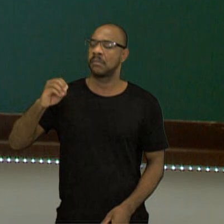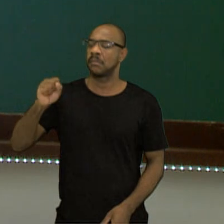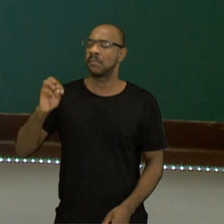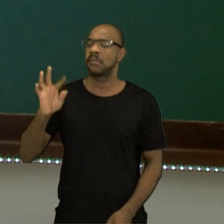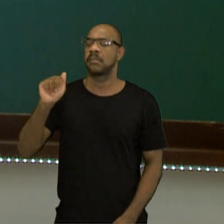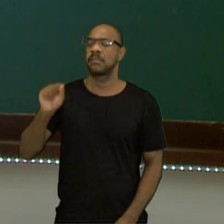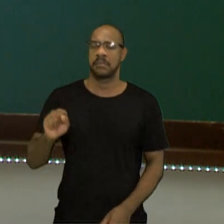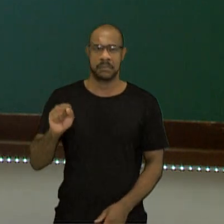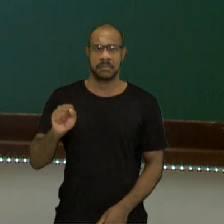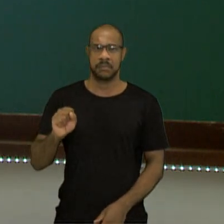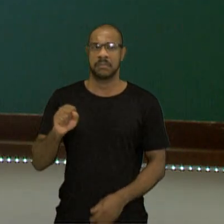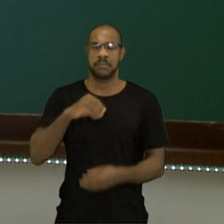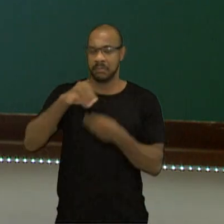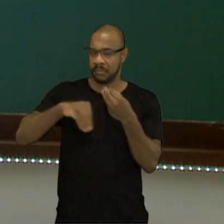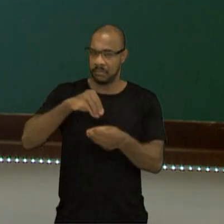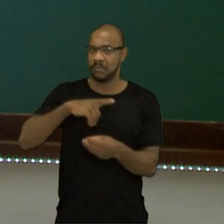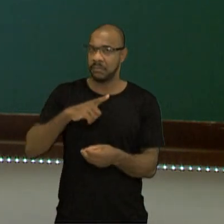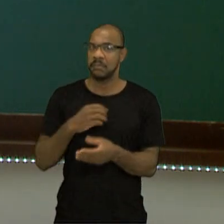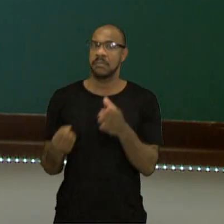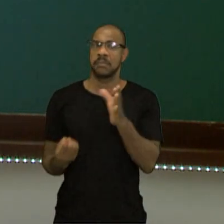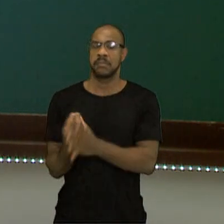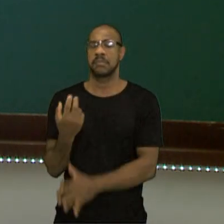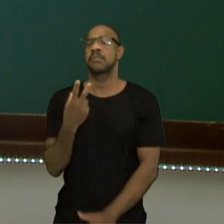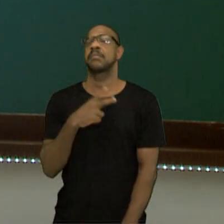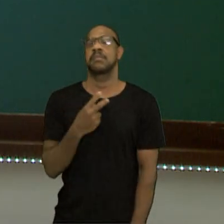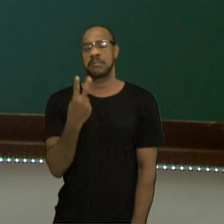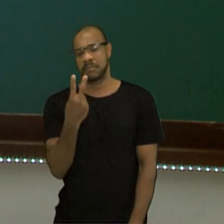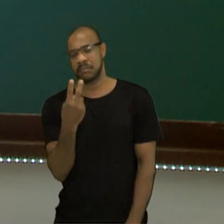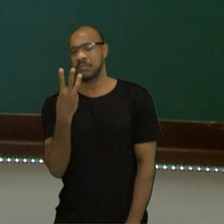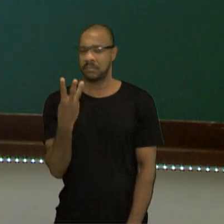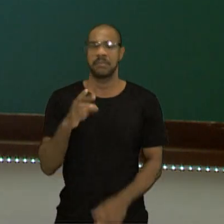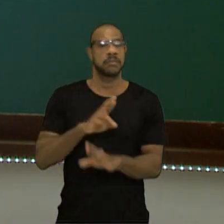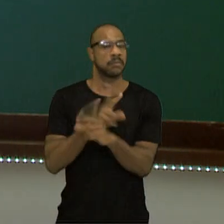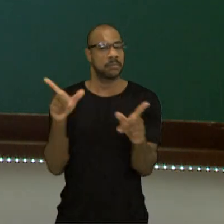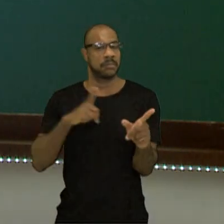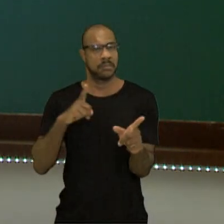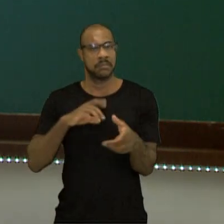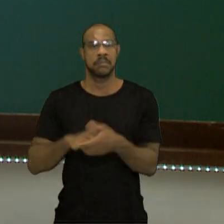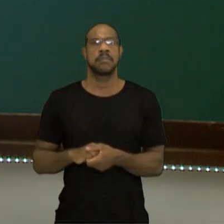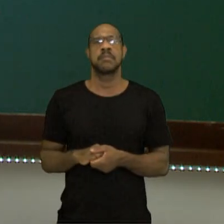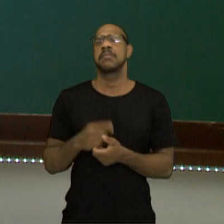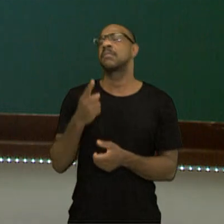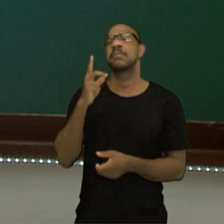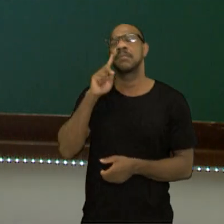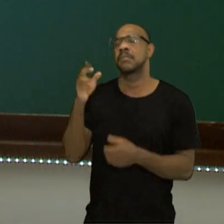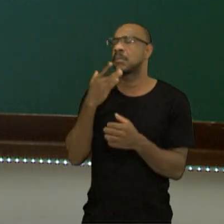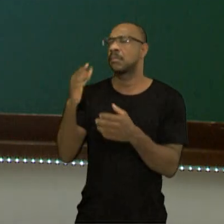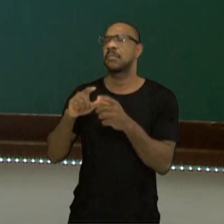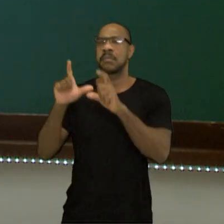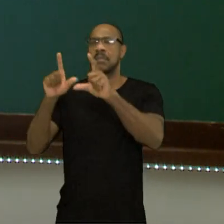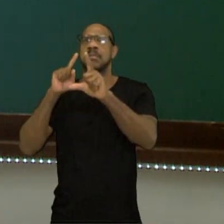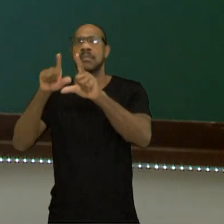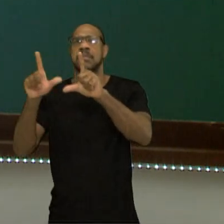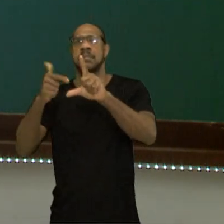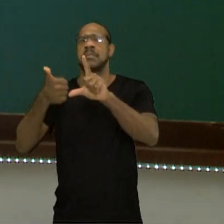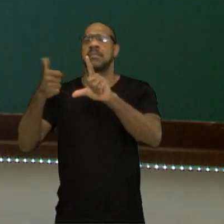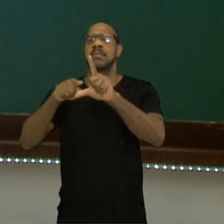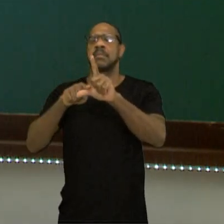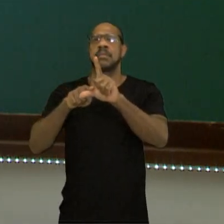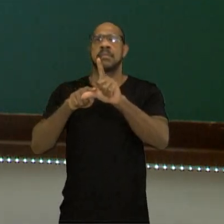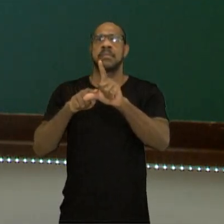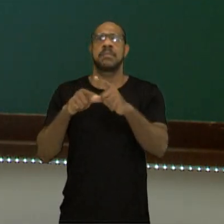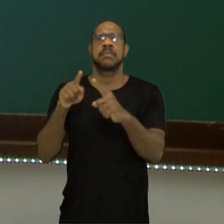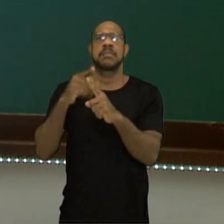Compostas. Ou seja, formada por elementos diferentes. Reparem na coloração das bolinhas. No primeiro exemplo,